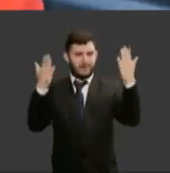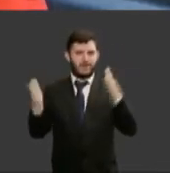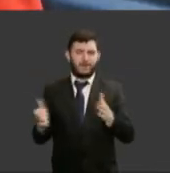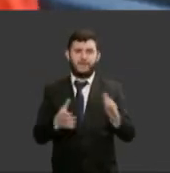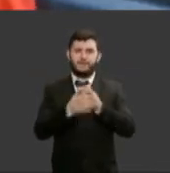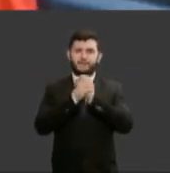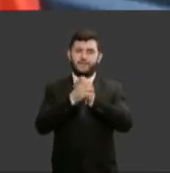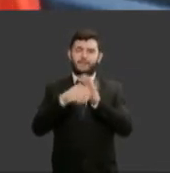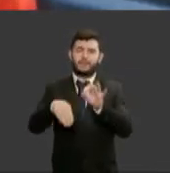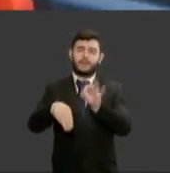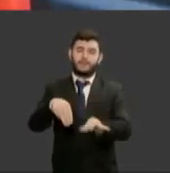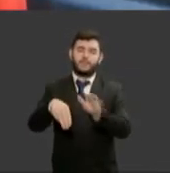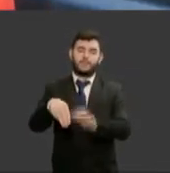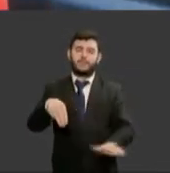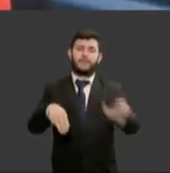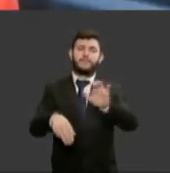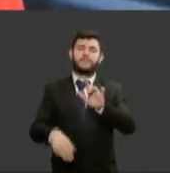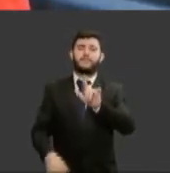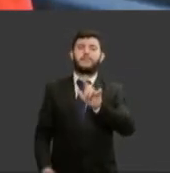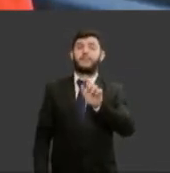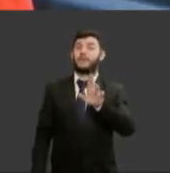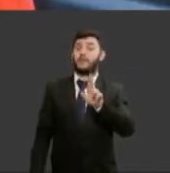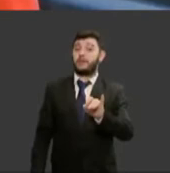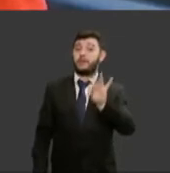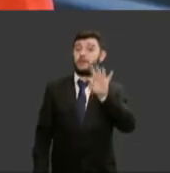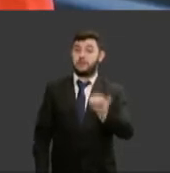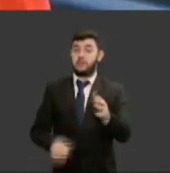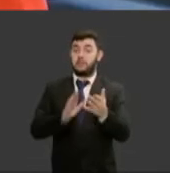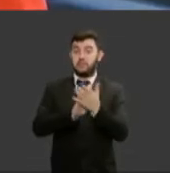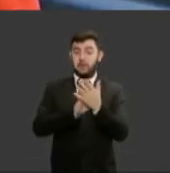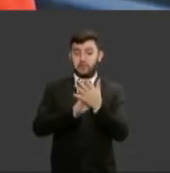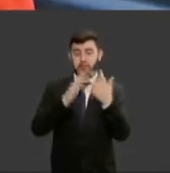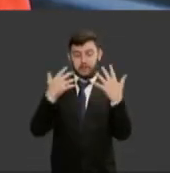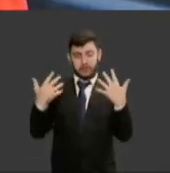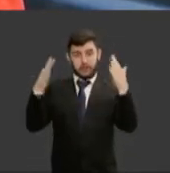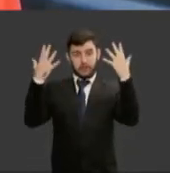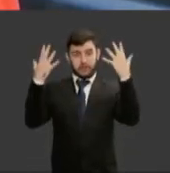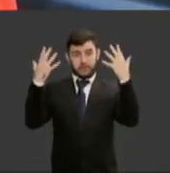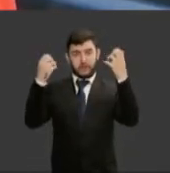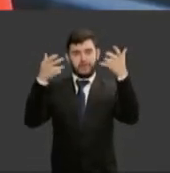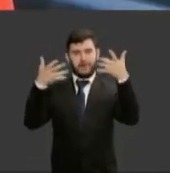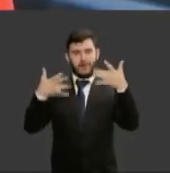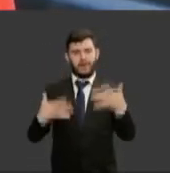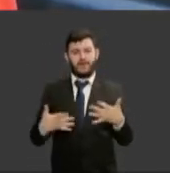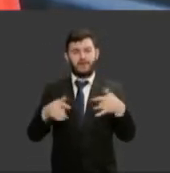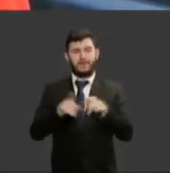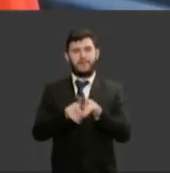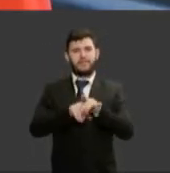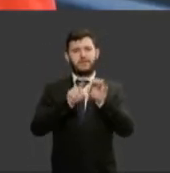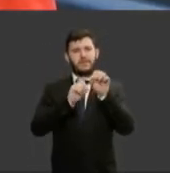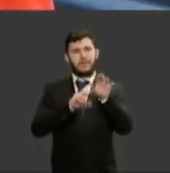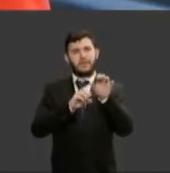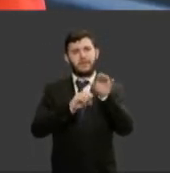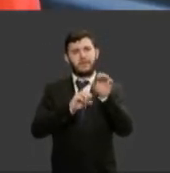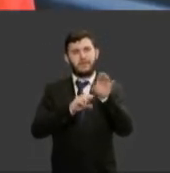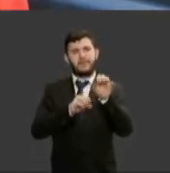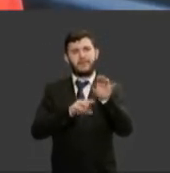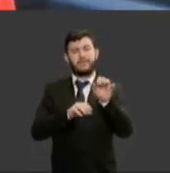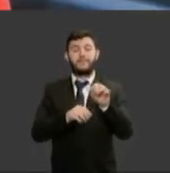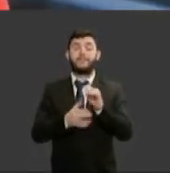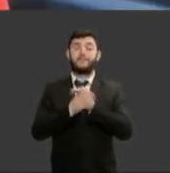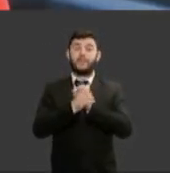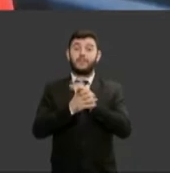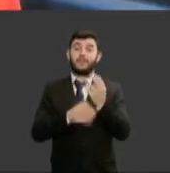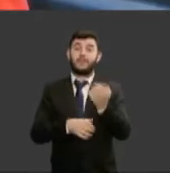querida ministra Laurita e parabenizá-la pelas palavras e pelos ensinamentos no nosso encontro de hoje queria cumprimentar ainda